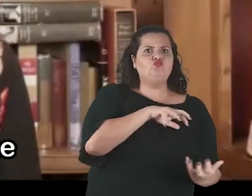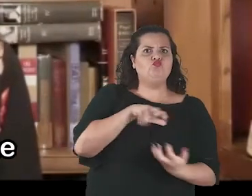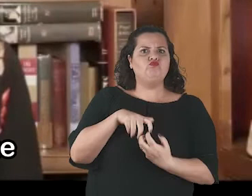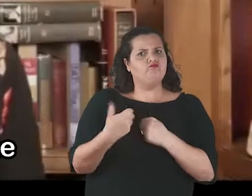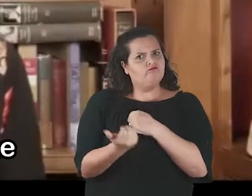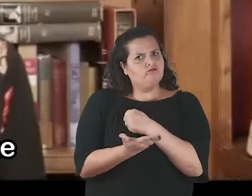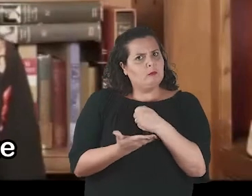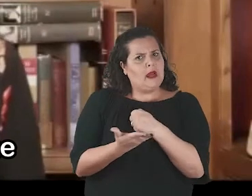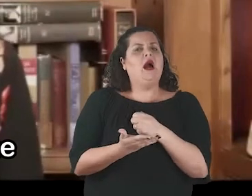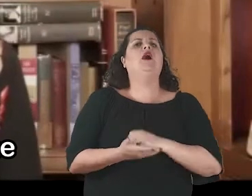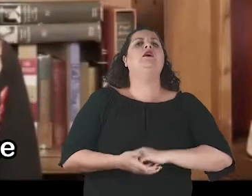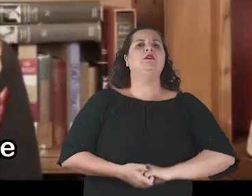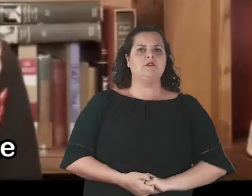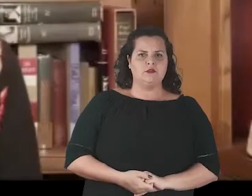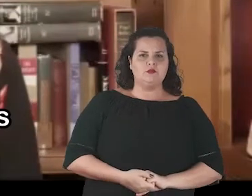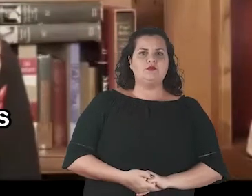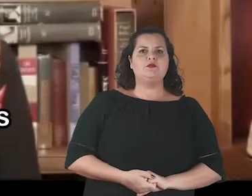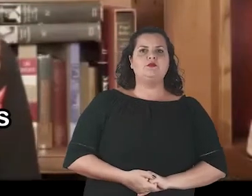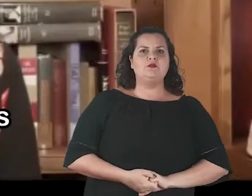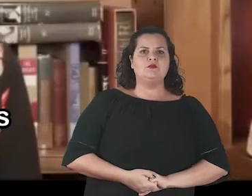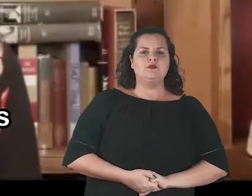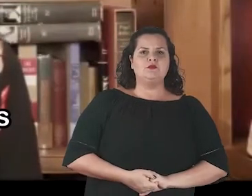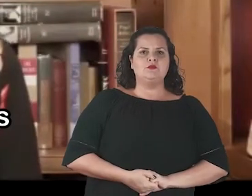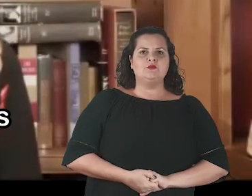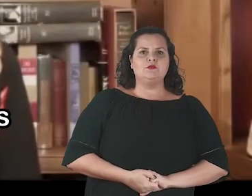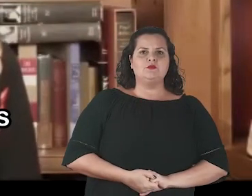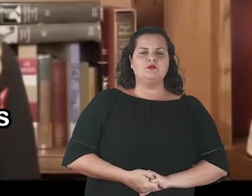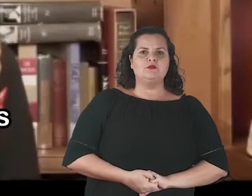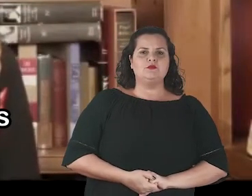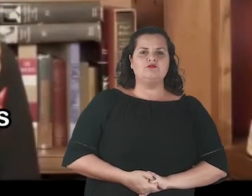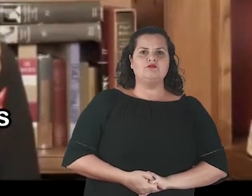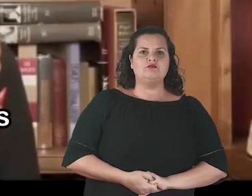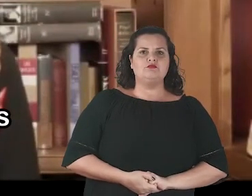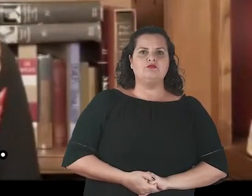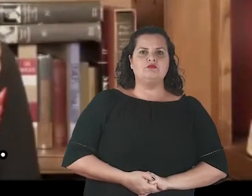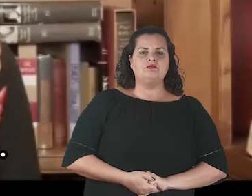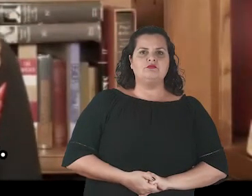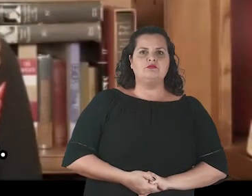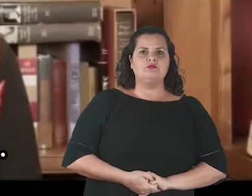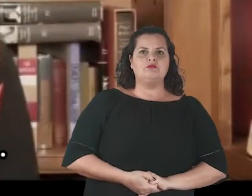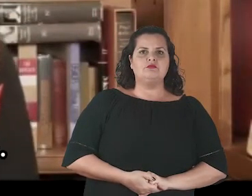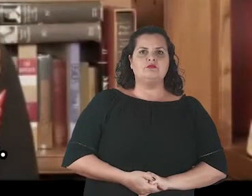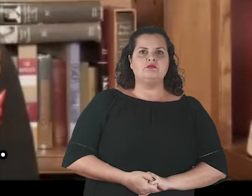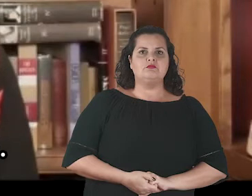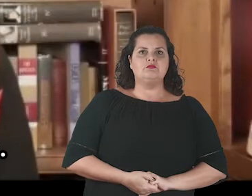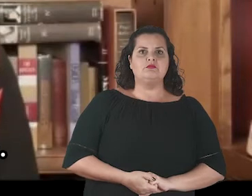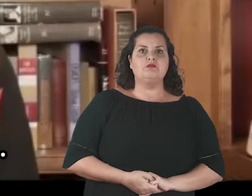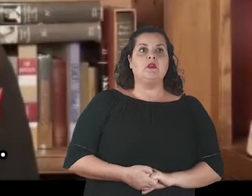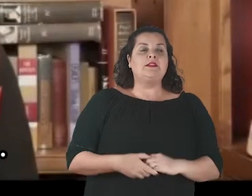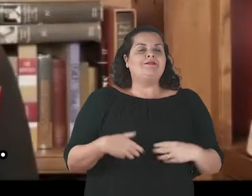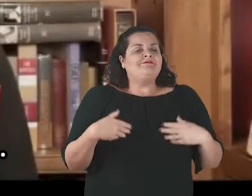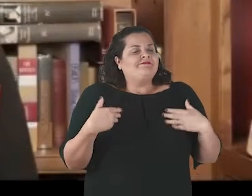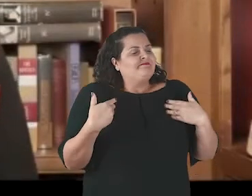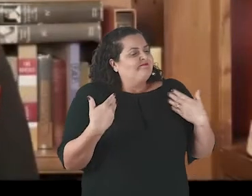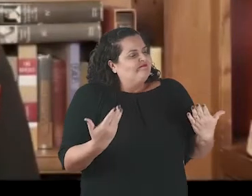direitos humanos básicos e globais. Então, obrigada pelo convite.